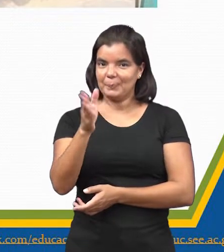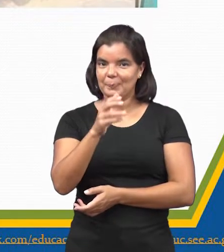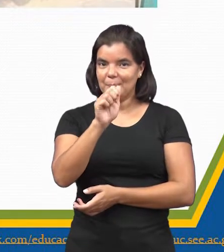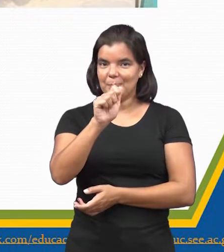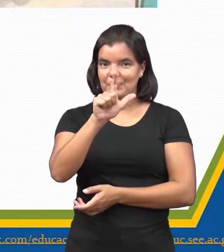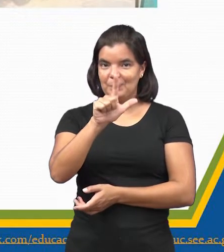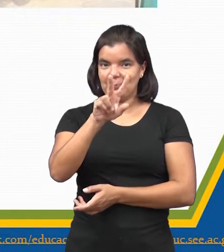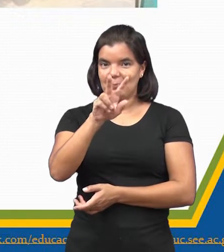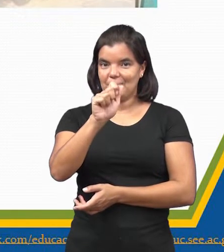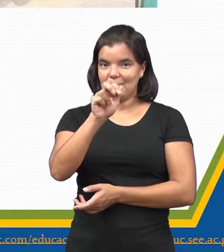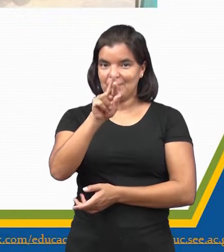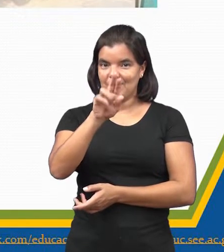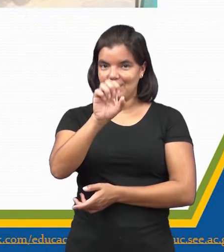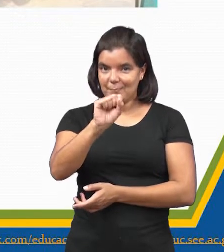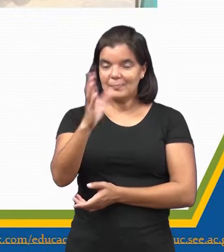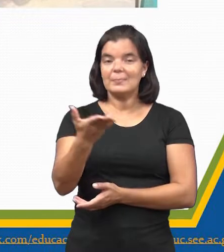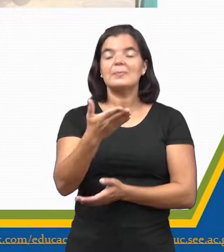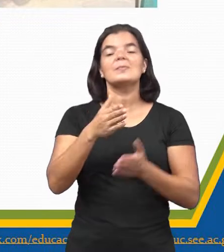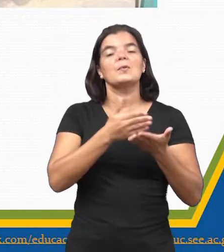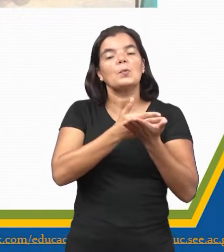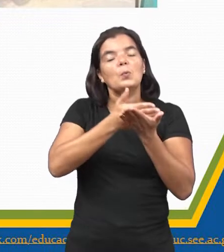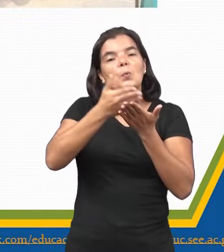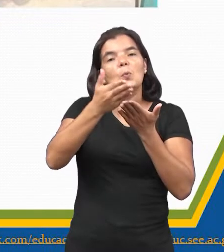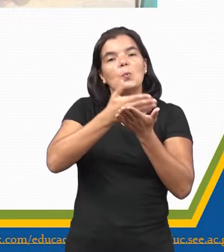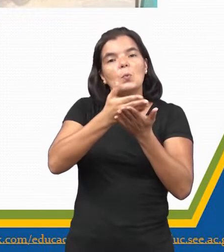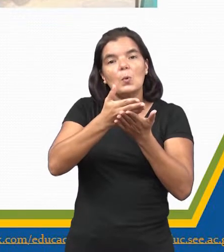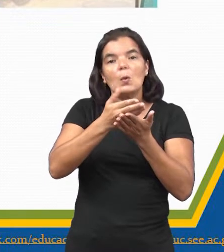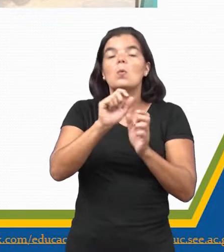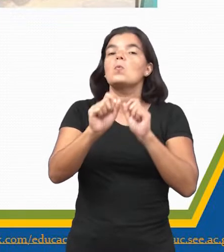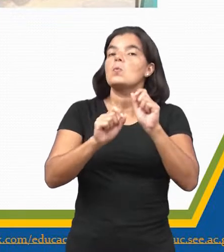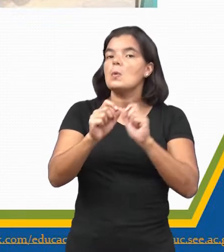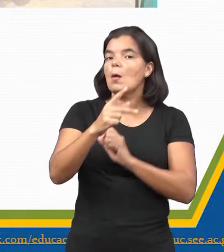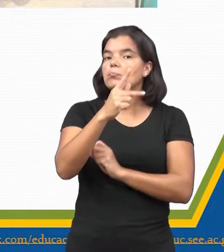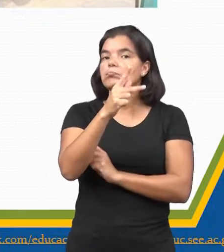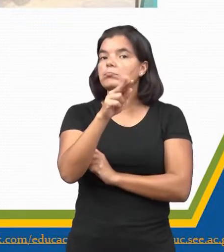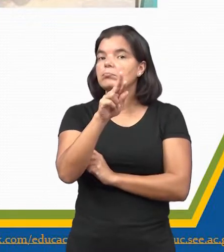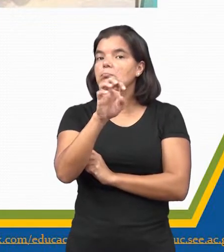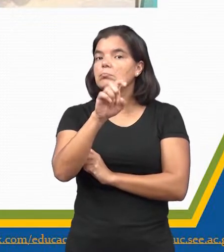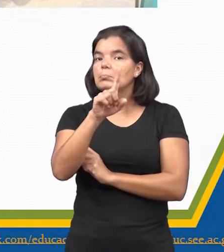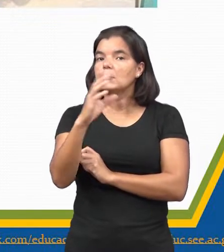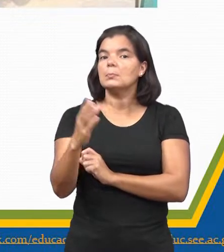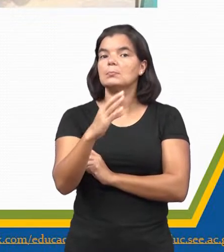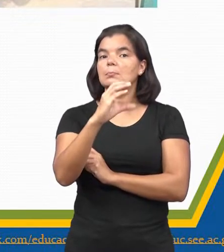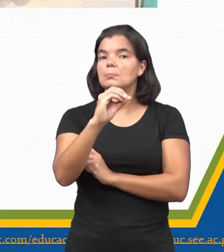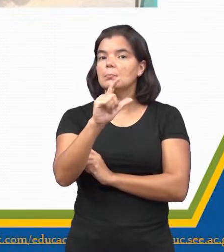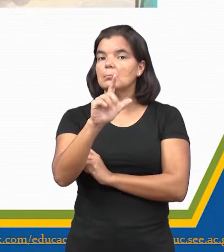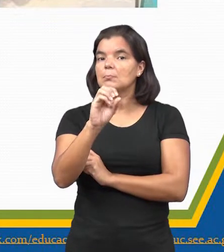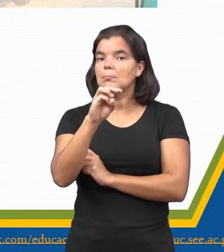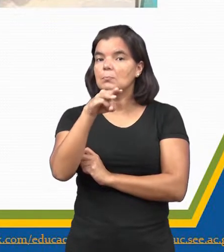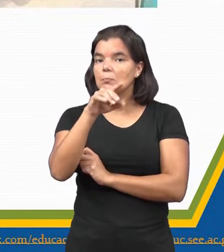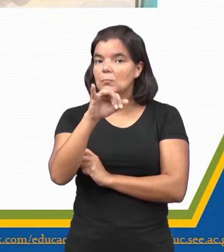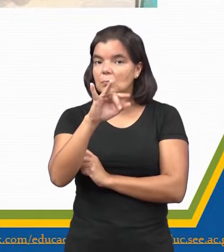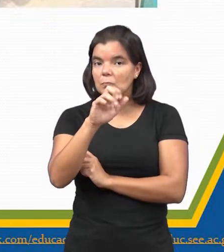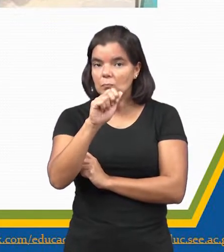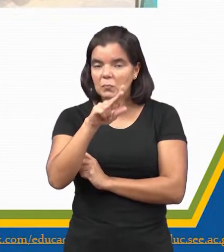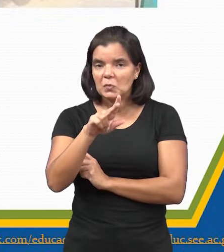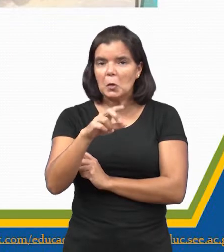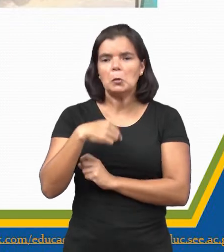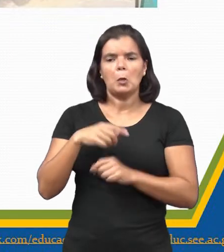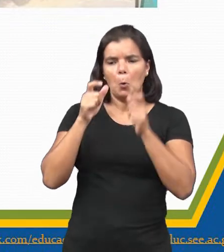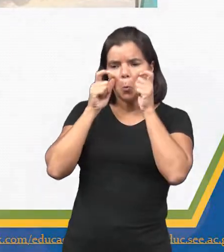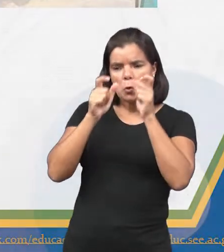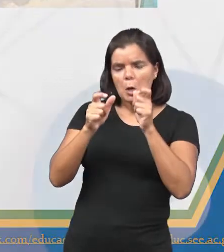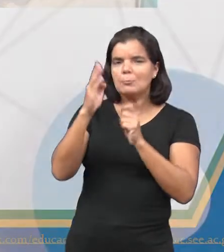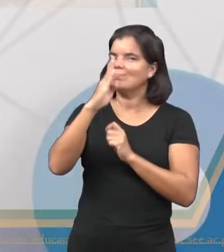no Brasil. Nós vamos ter um período chamado de pré-colonial, porque até então eles não estavam interessados, né? No